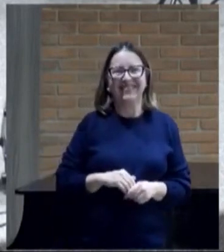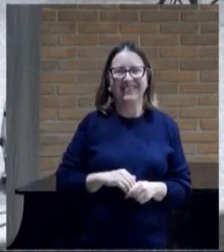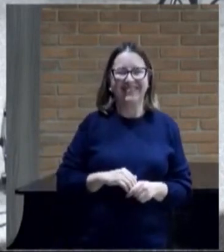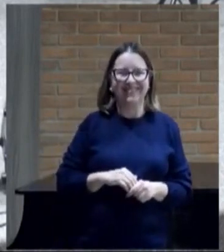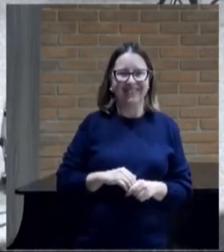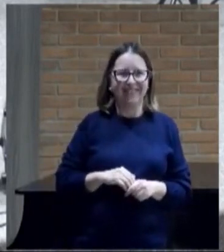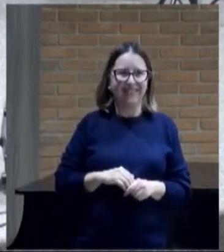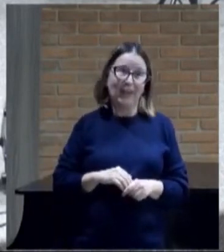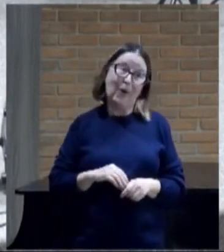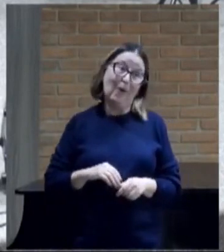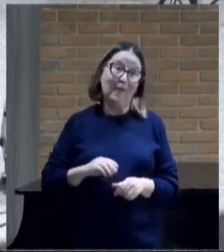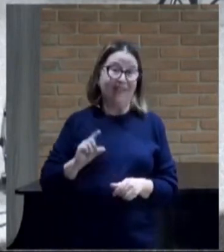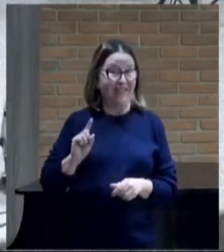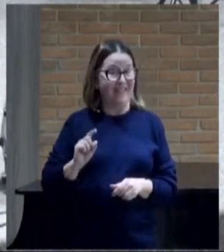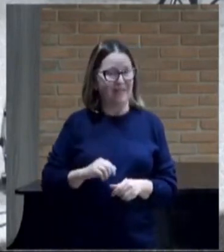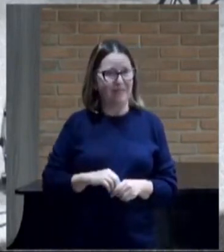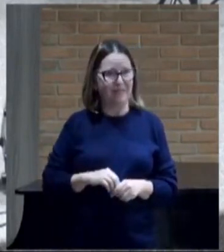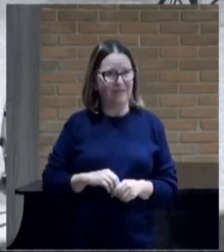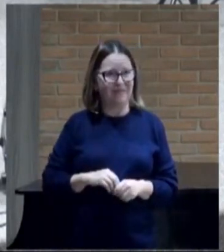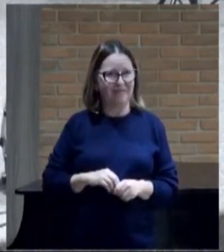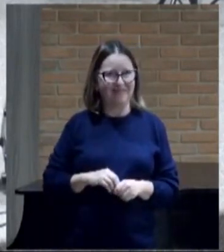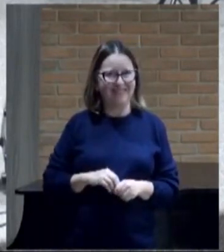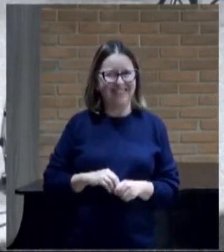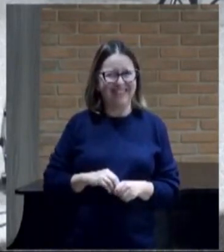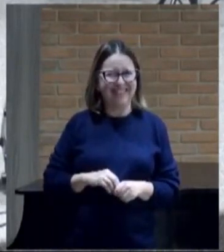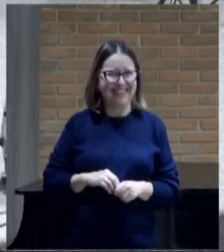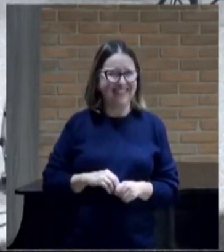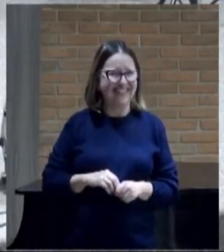ou não quer que eu desenhe